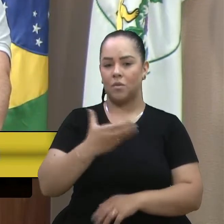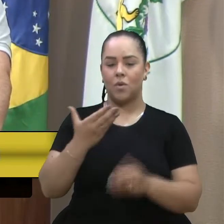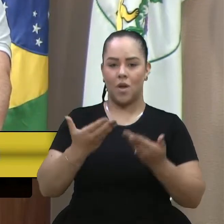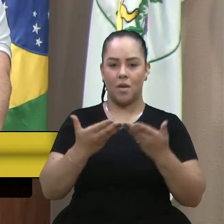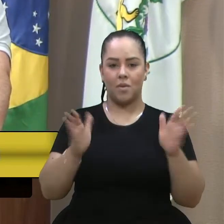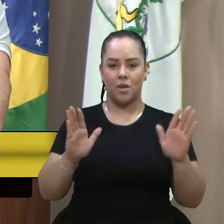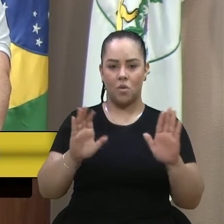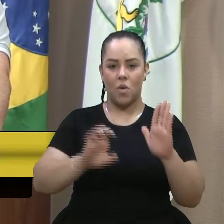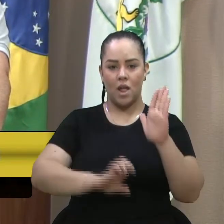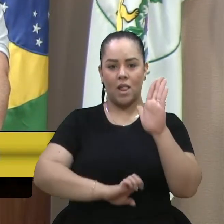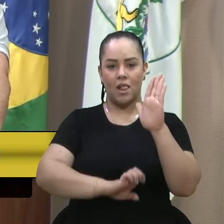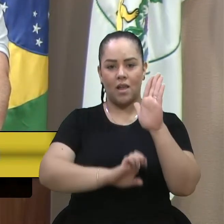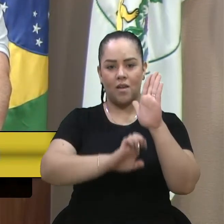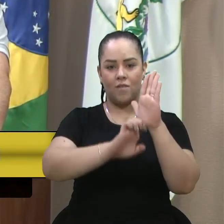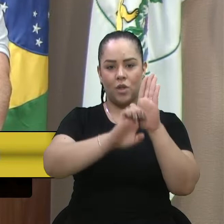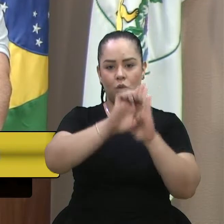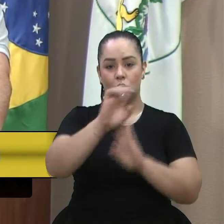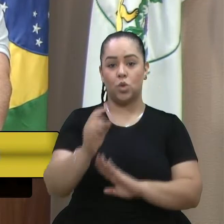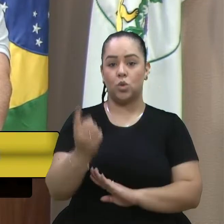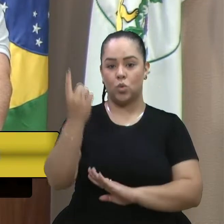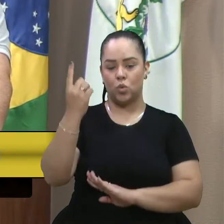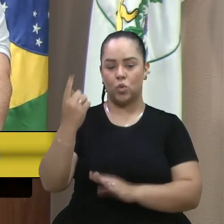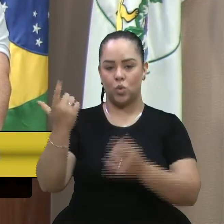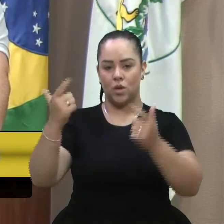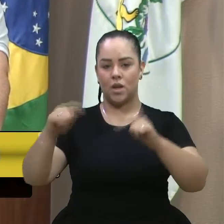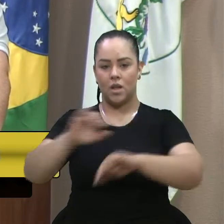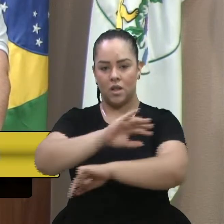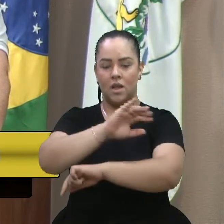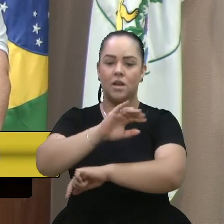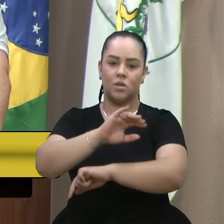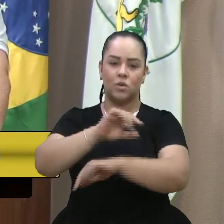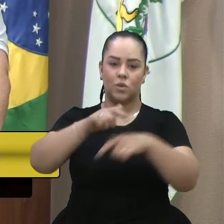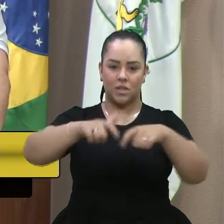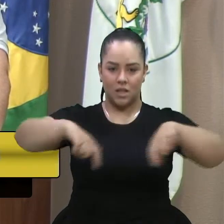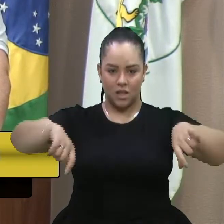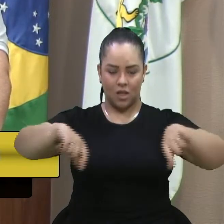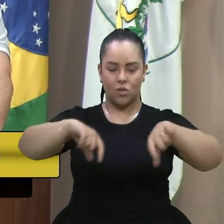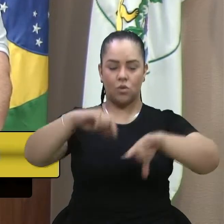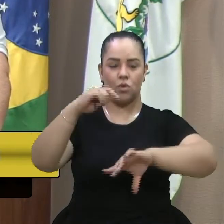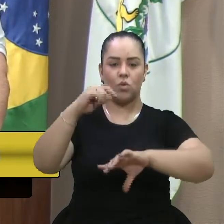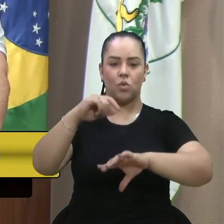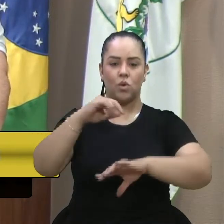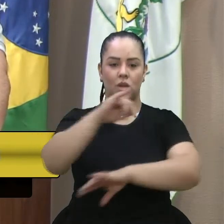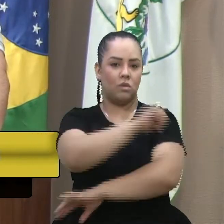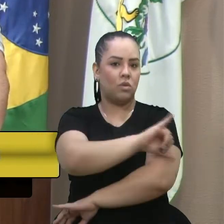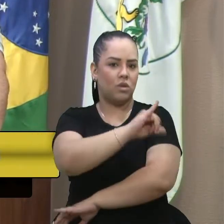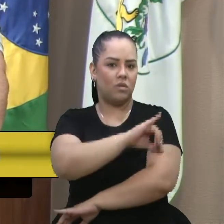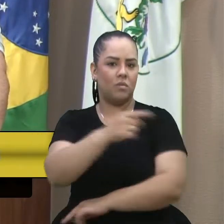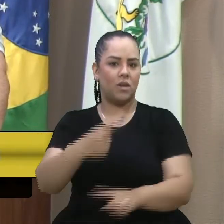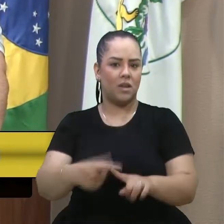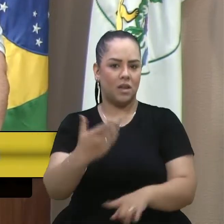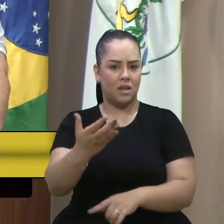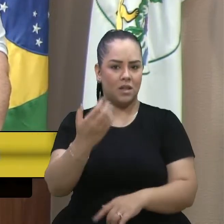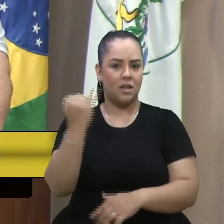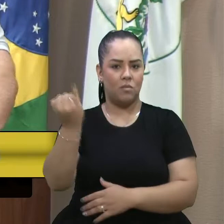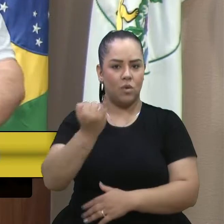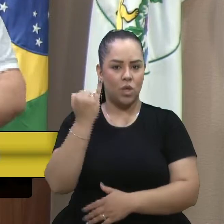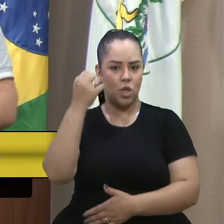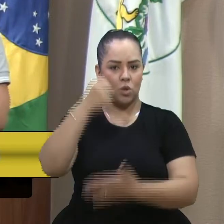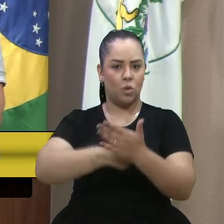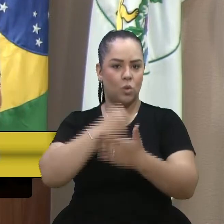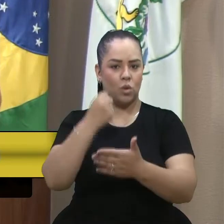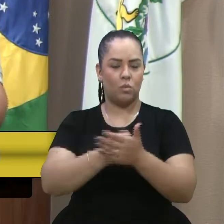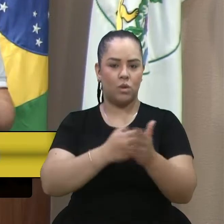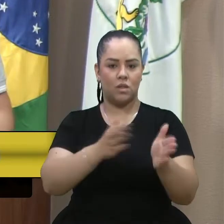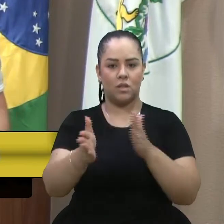o elevador de um dos estádios no Rio de Janeiro pela relevância que eles têm e nessa luta por acessibilidade. Então, o que